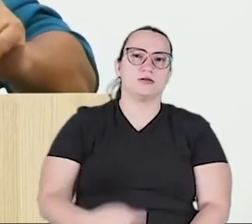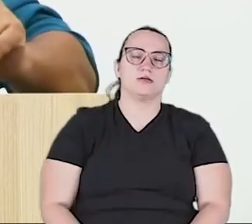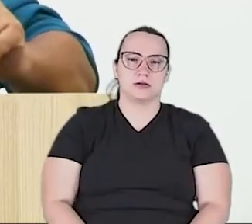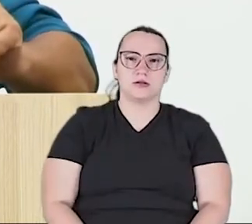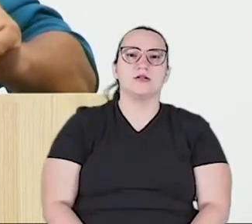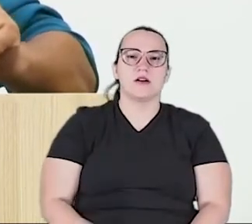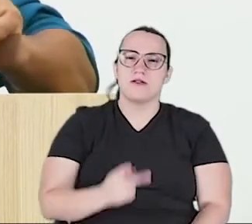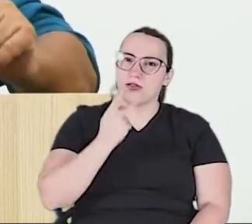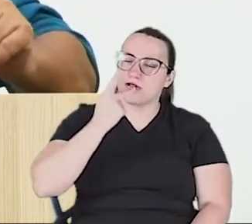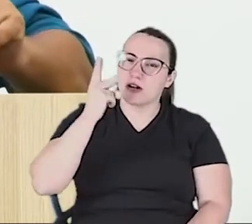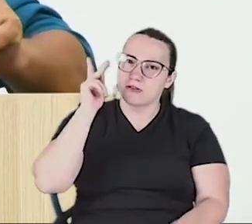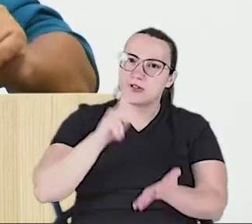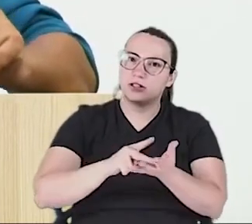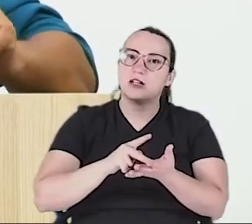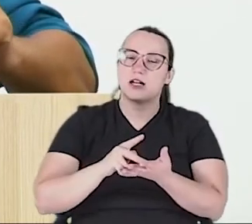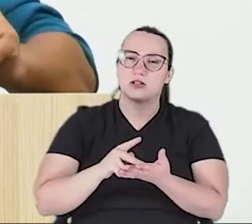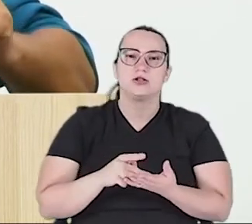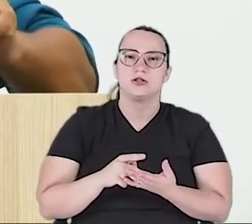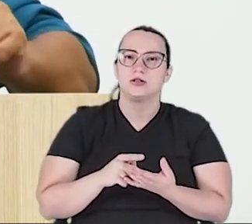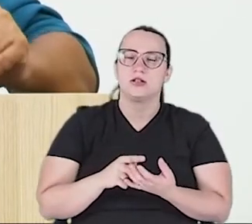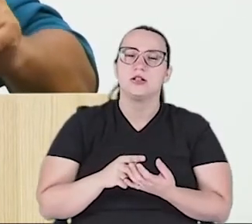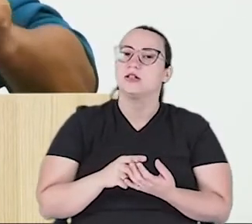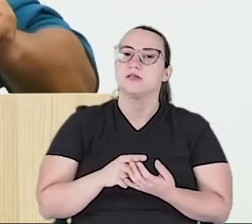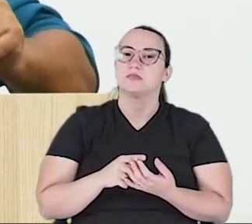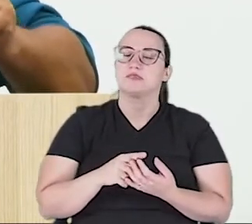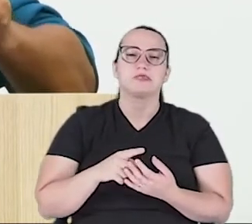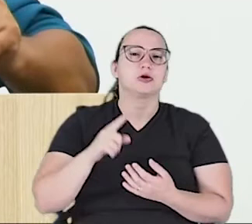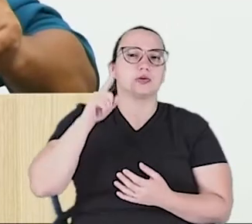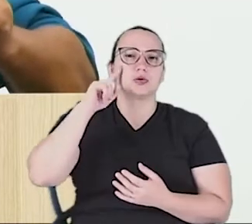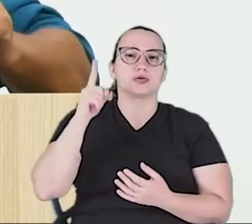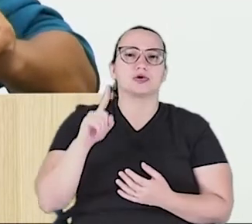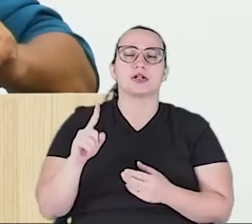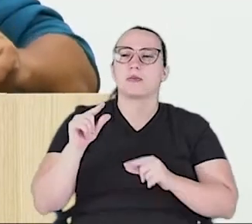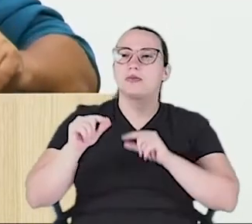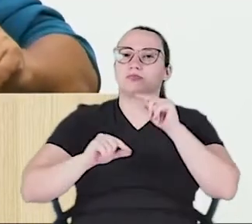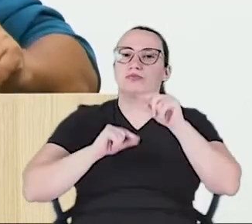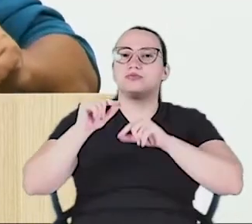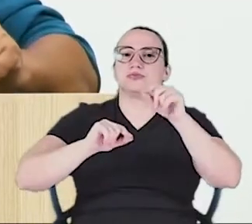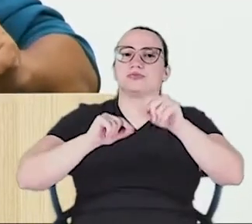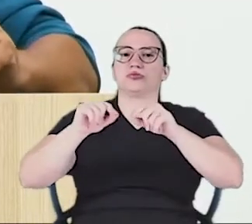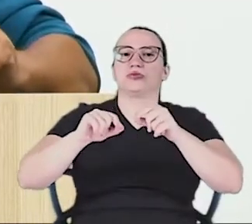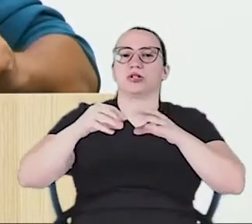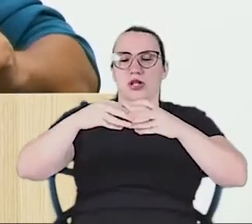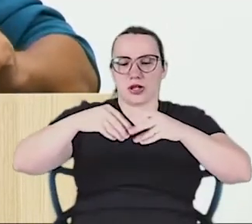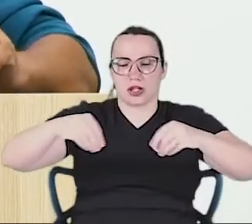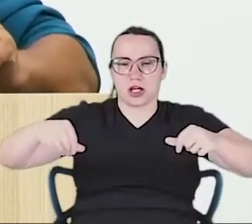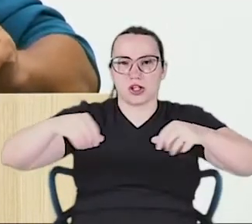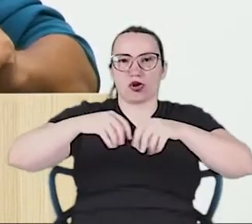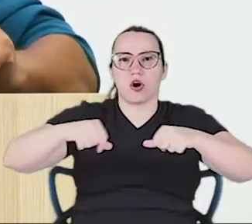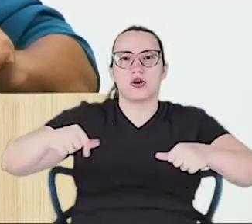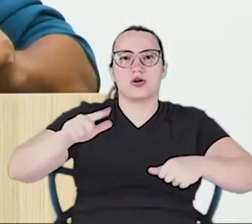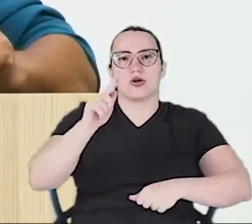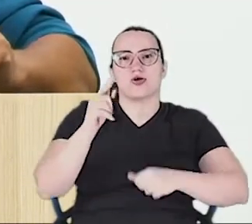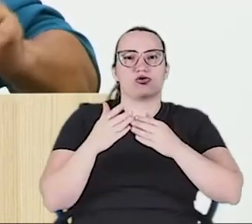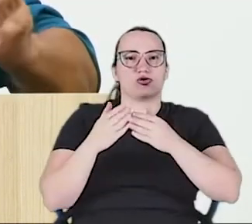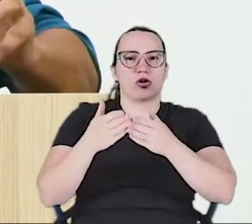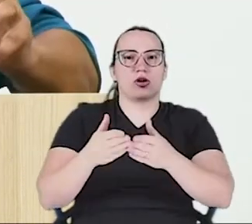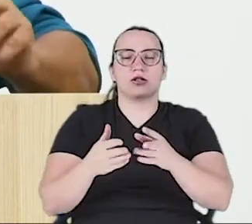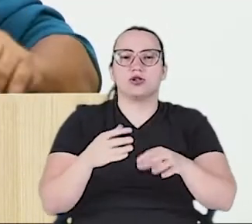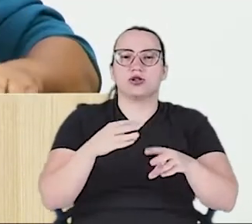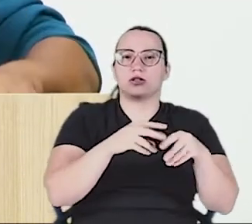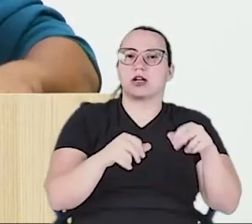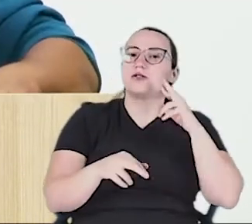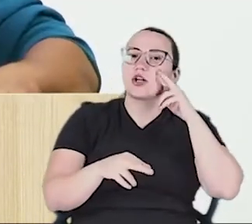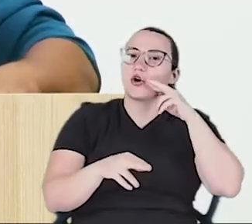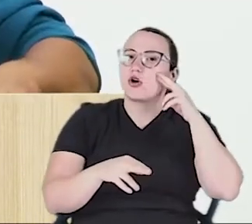verdade. Ninguém sabe como vai ficar a questão de marcação no nosso território, do município de Guaíra e Teatrojo. Nem no Brasil.